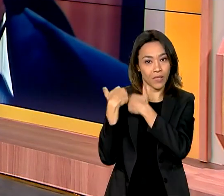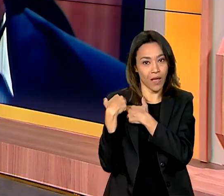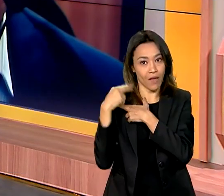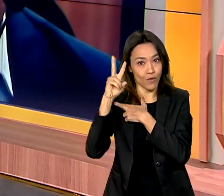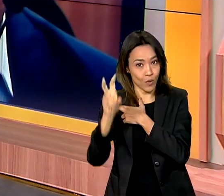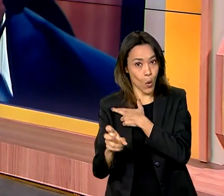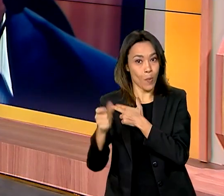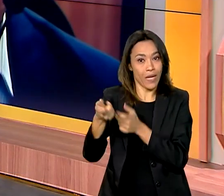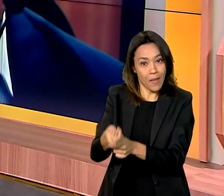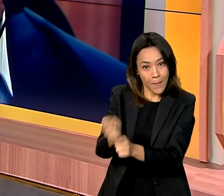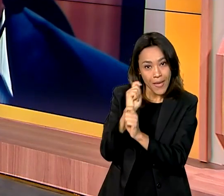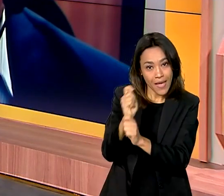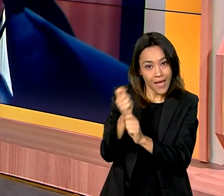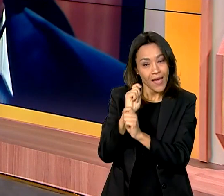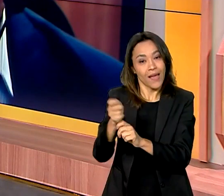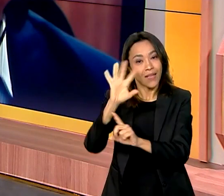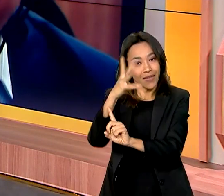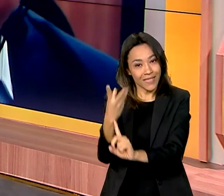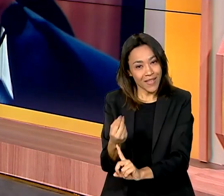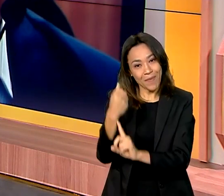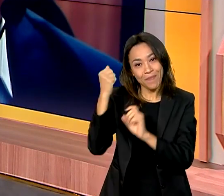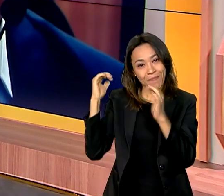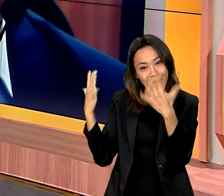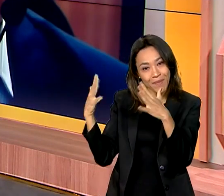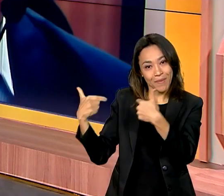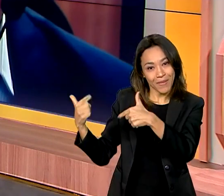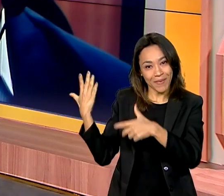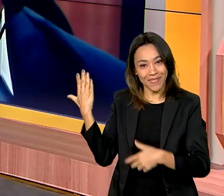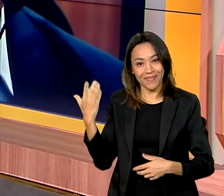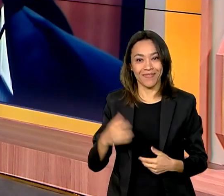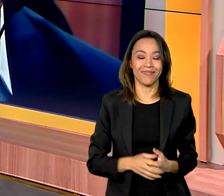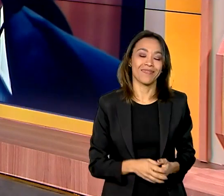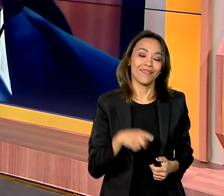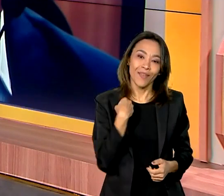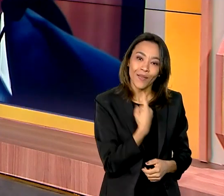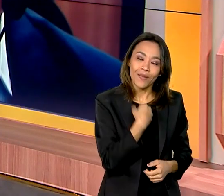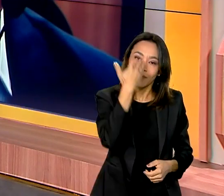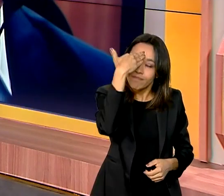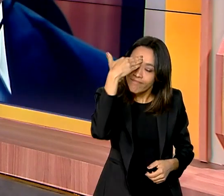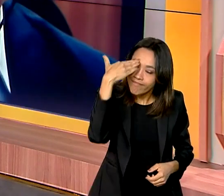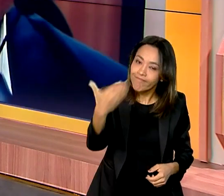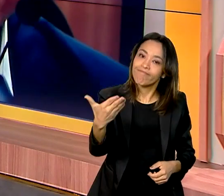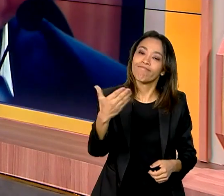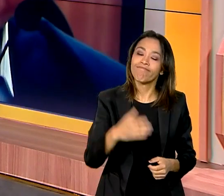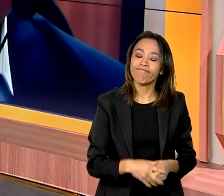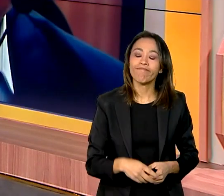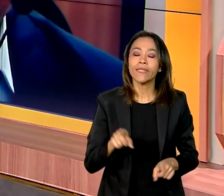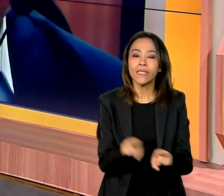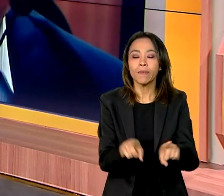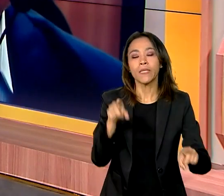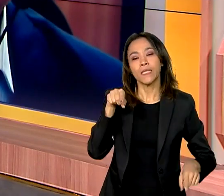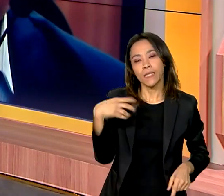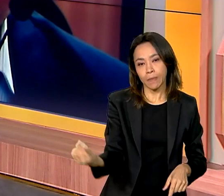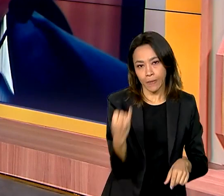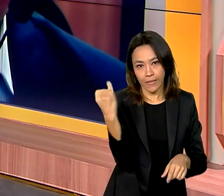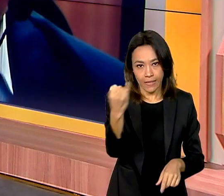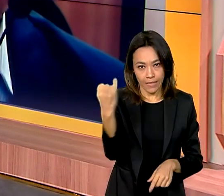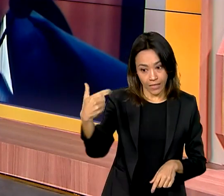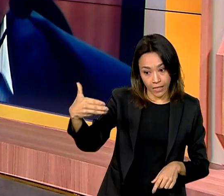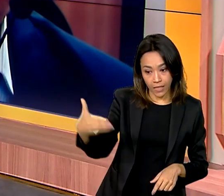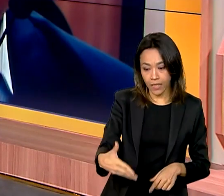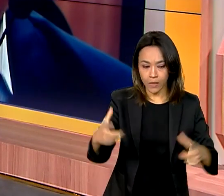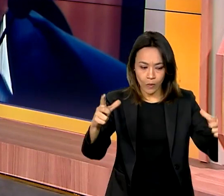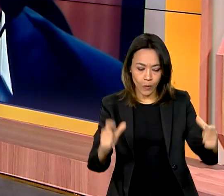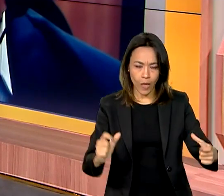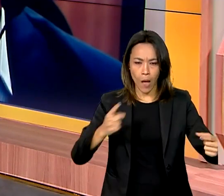Muito obrigado pelos esclarecimentos e parabéns pelo trabalho. Nós agradecemos imensamente e importante esse espaço nos